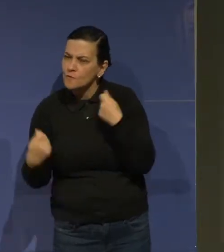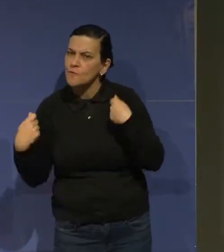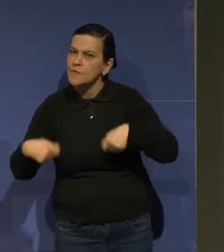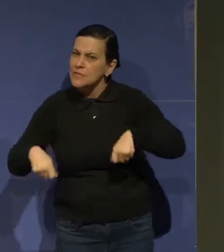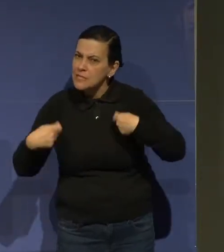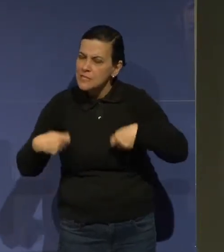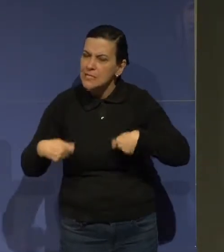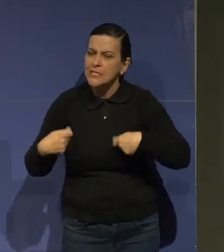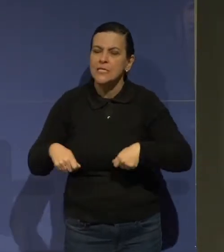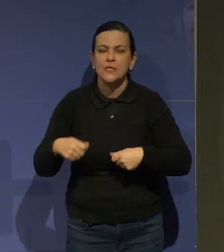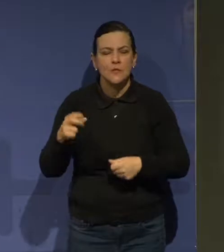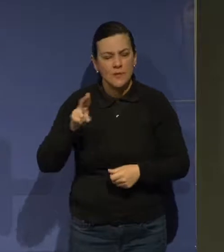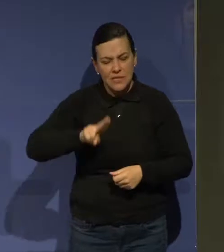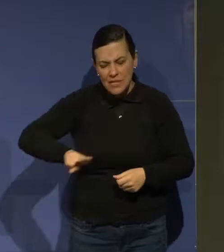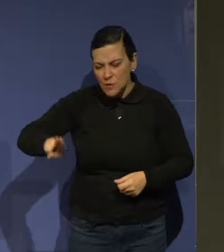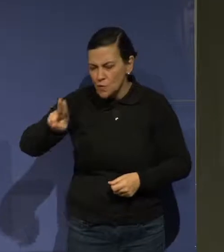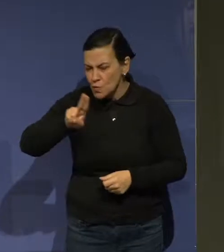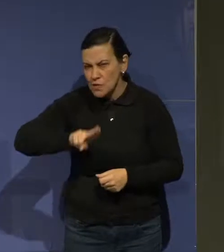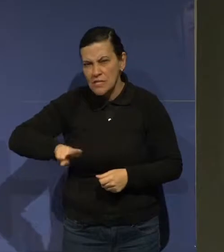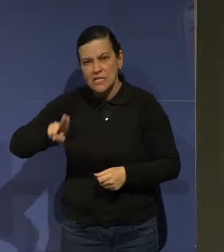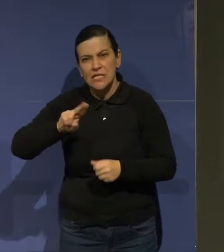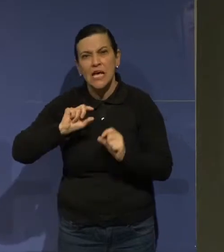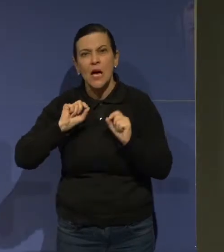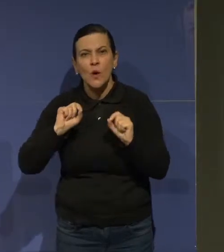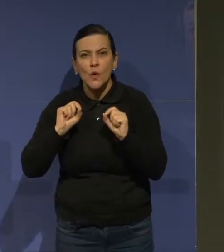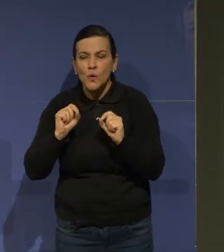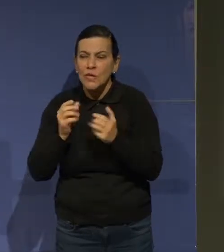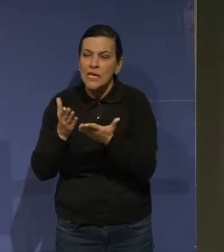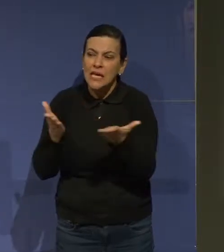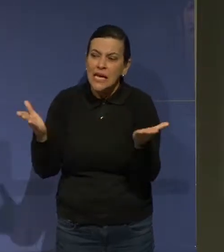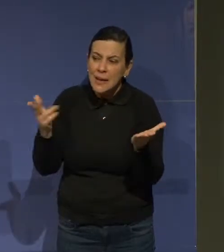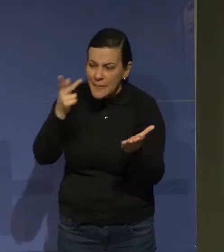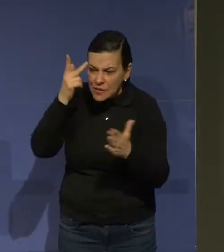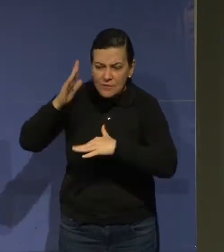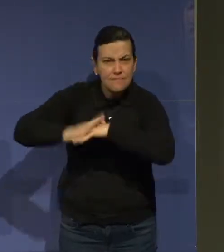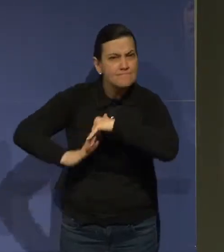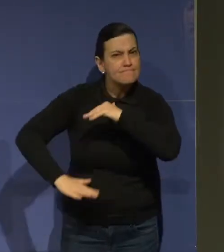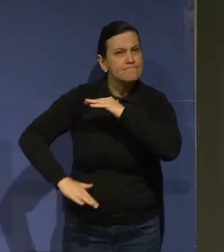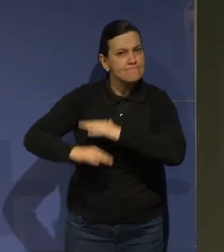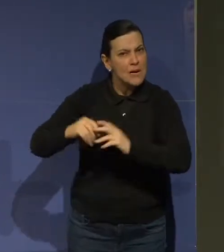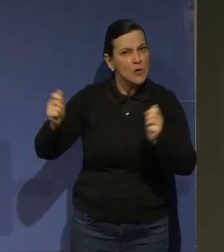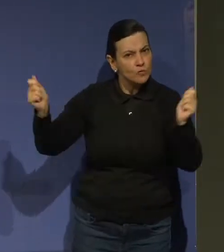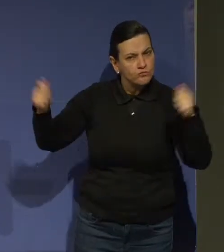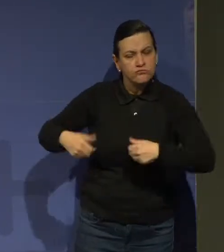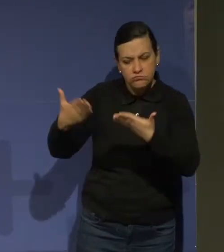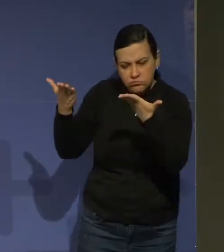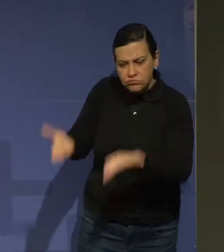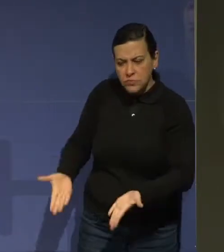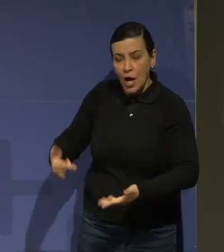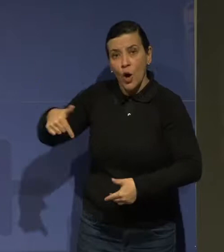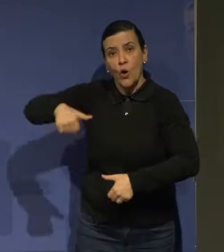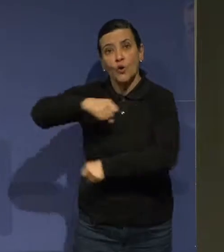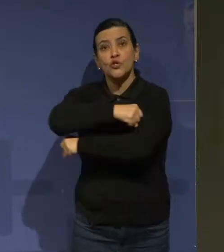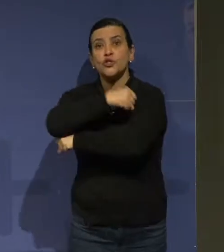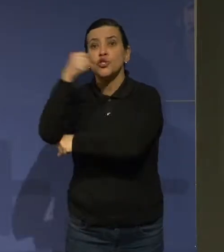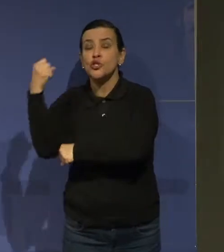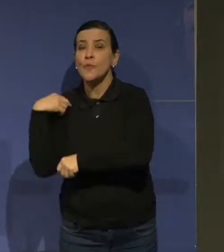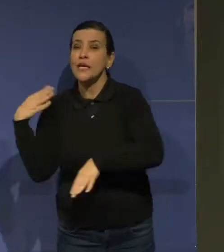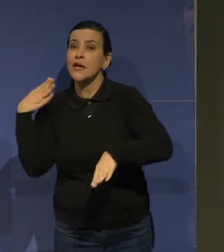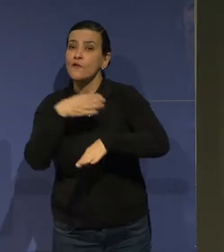usar o que essas pessoas têm de melhor. Eu, hoje de manhã, fui em uma discussão sobre